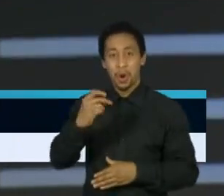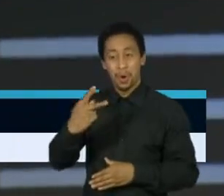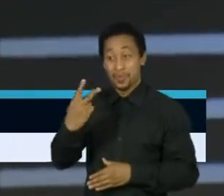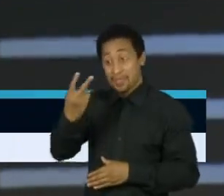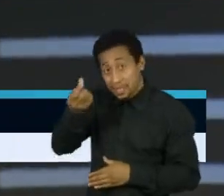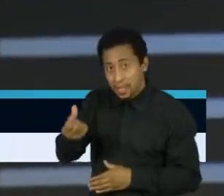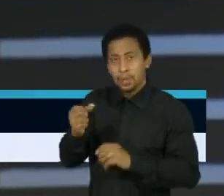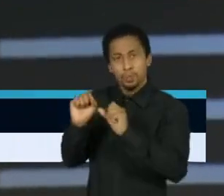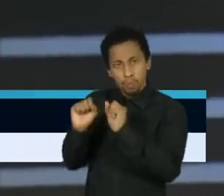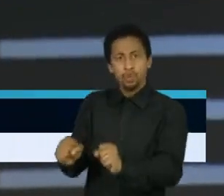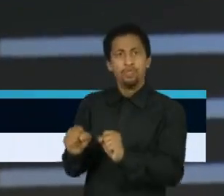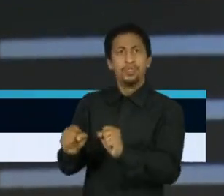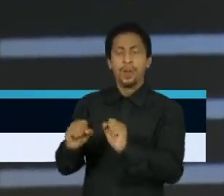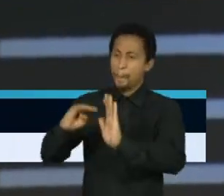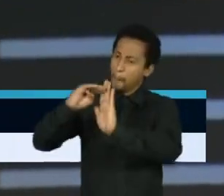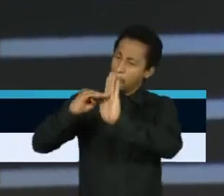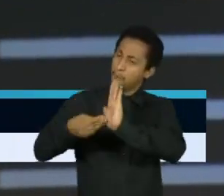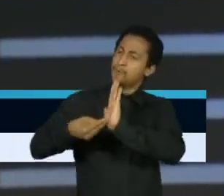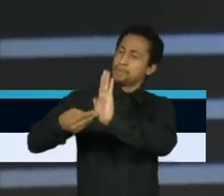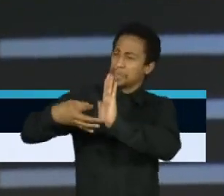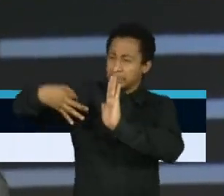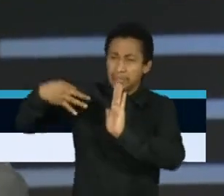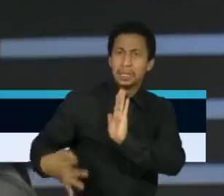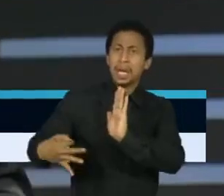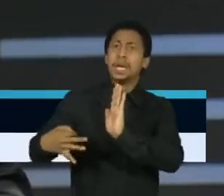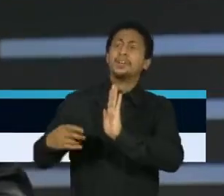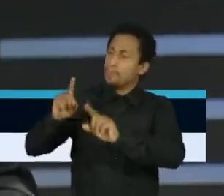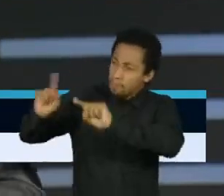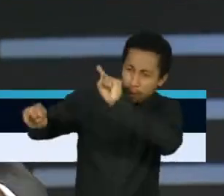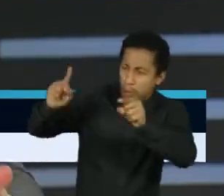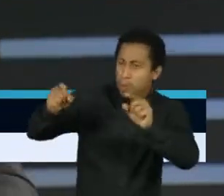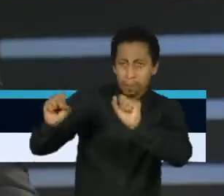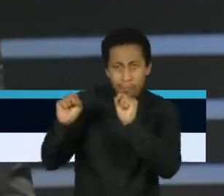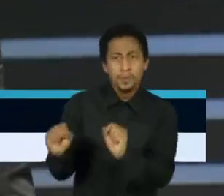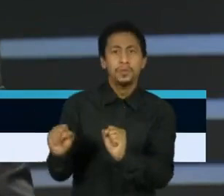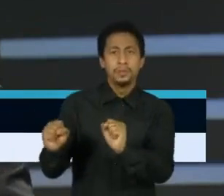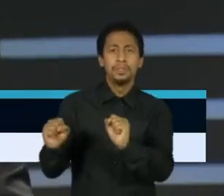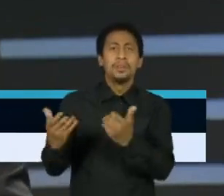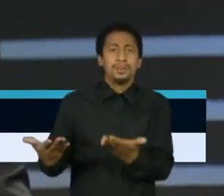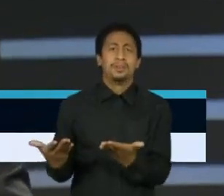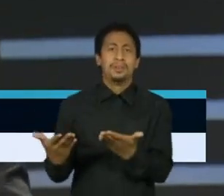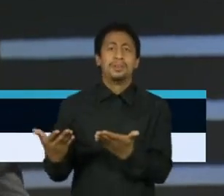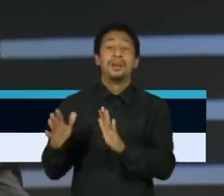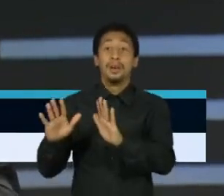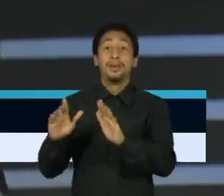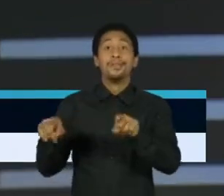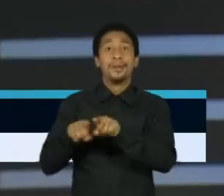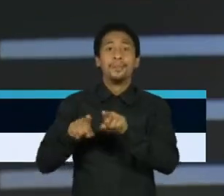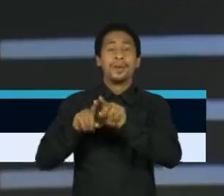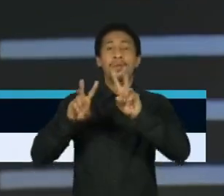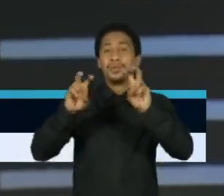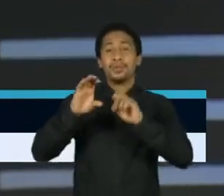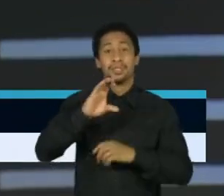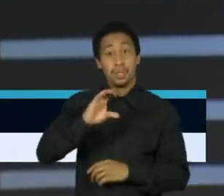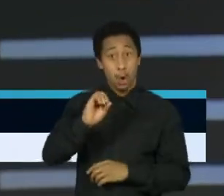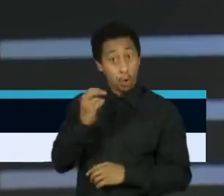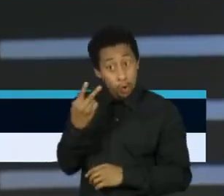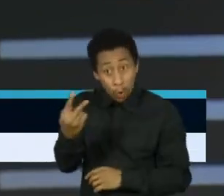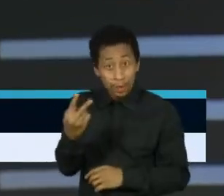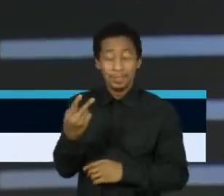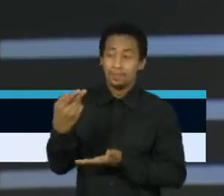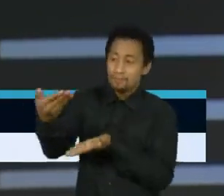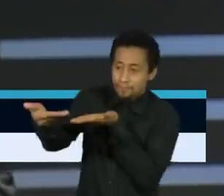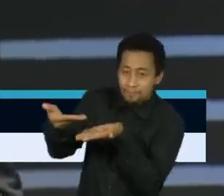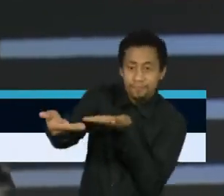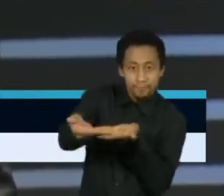muito mais solução coletiva, compensações, um mercado internacional de carbono, temas onde a gente já tem